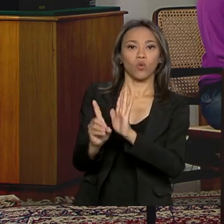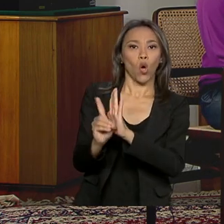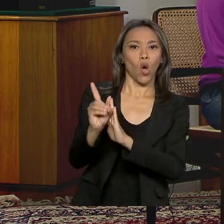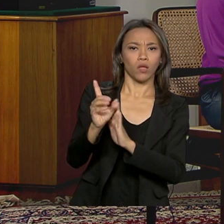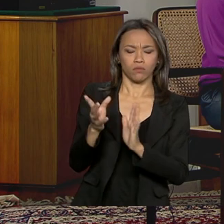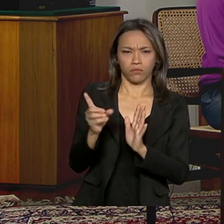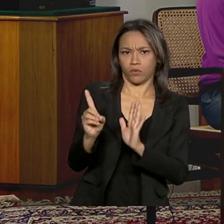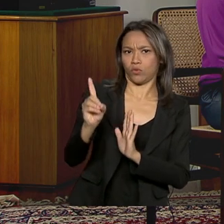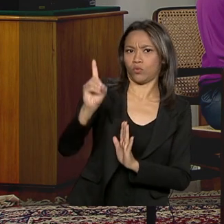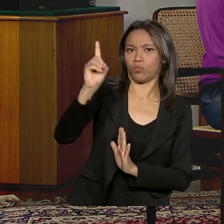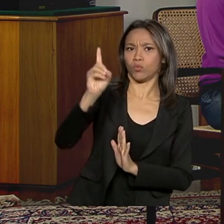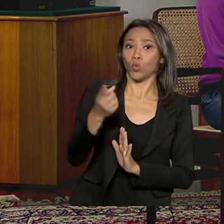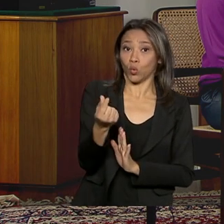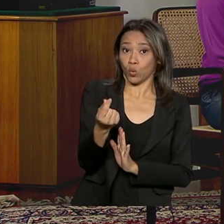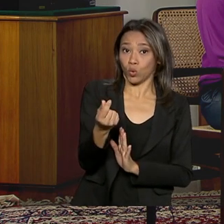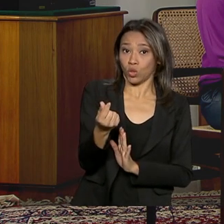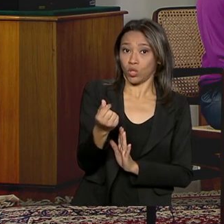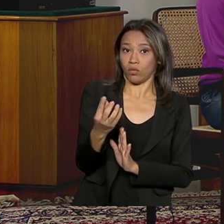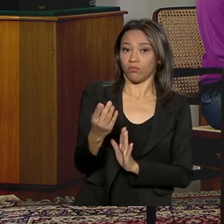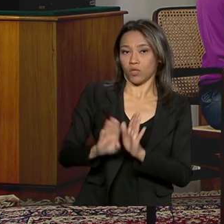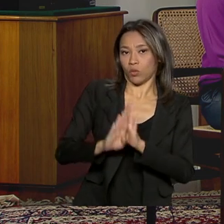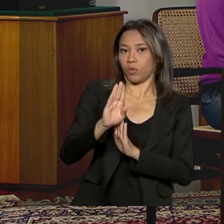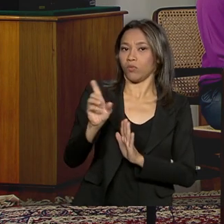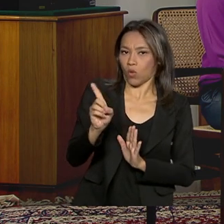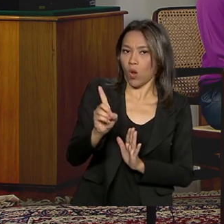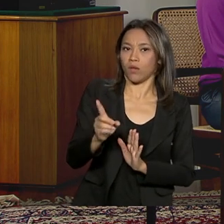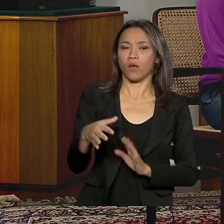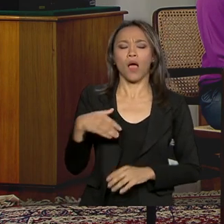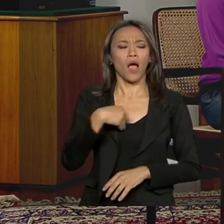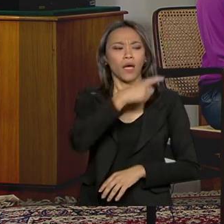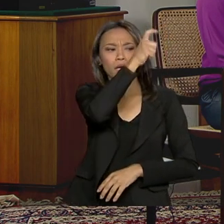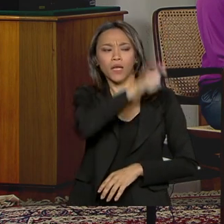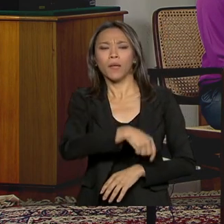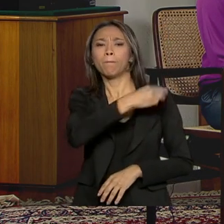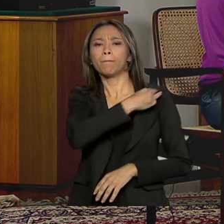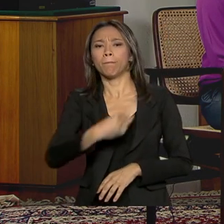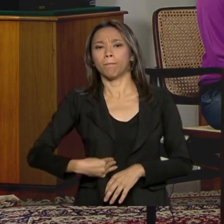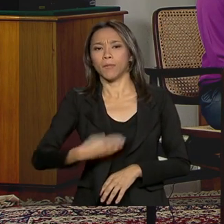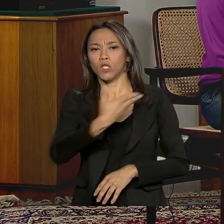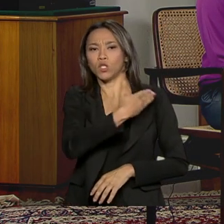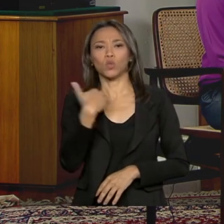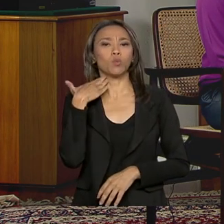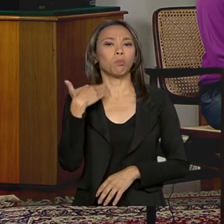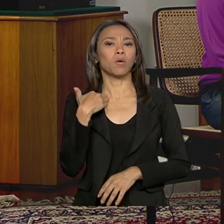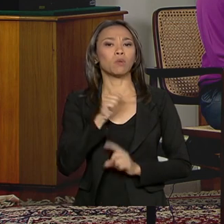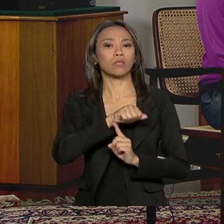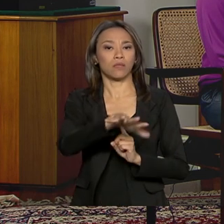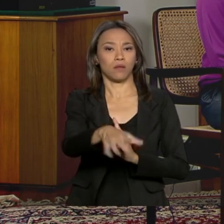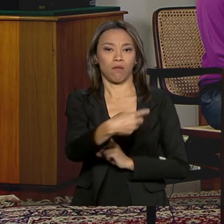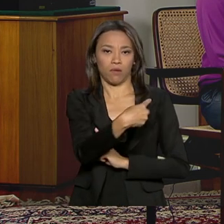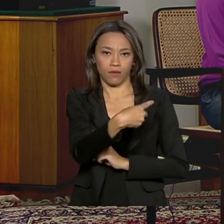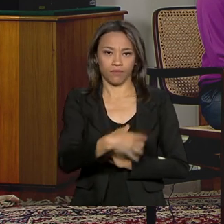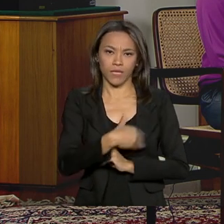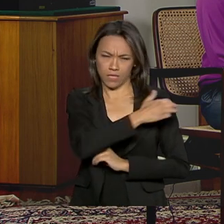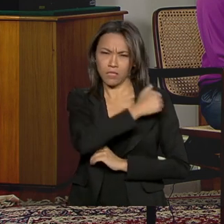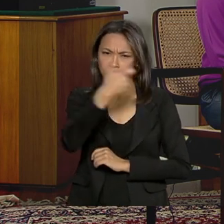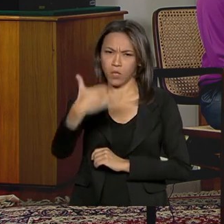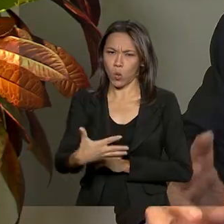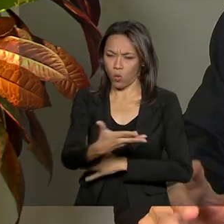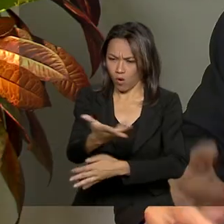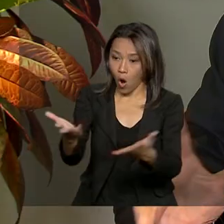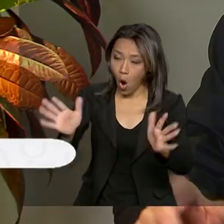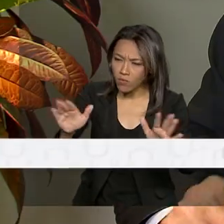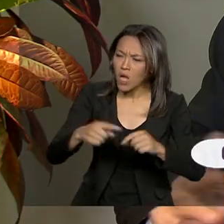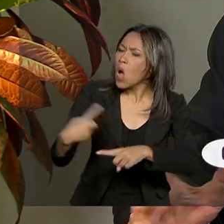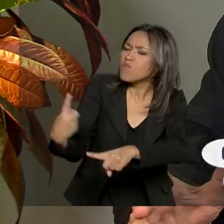o ministro, ele é ministro, chefe do Banco Central, o Roberto Campos Neto, ele explicou para todo mundo.